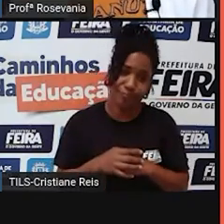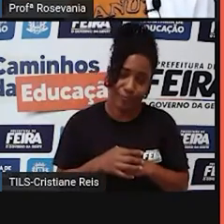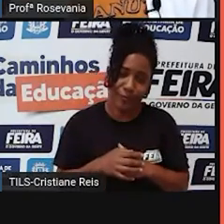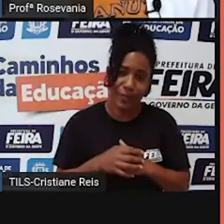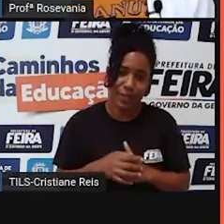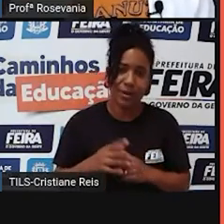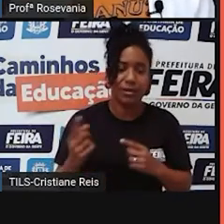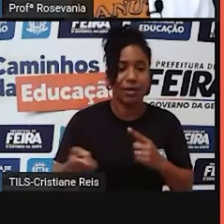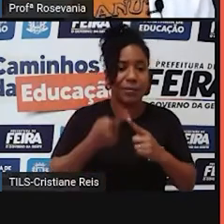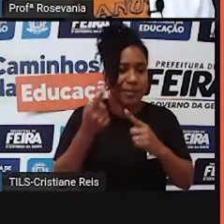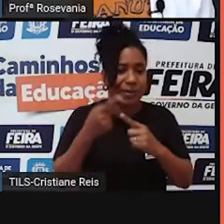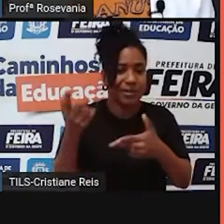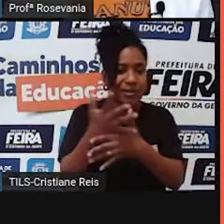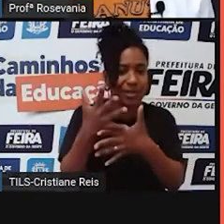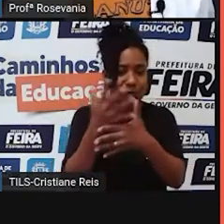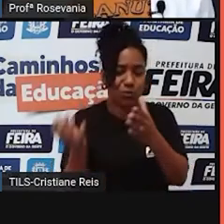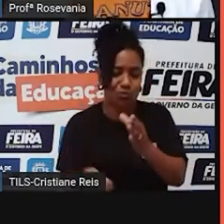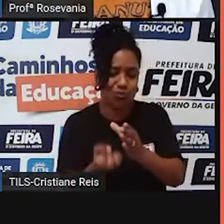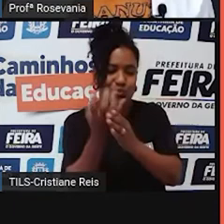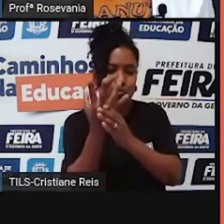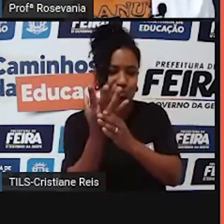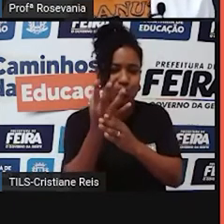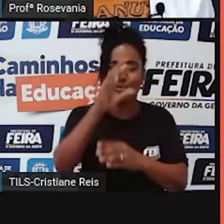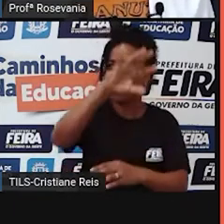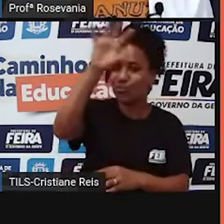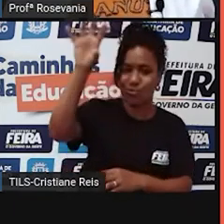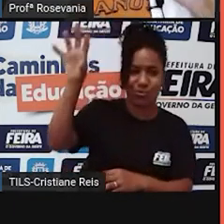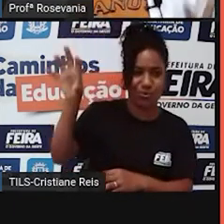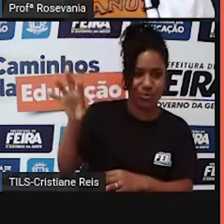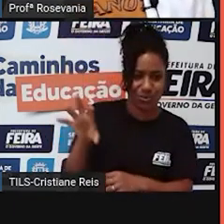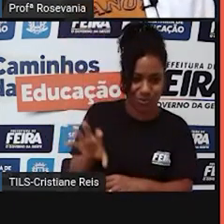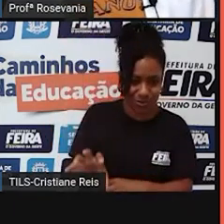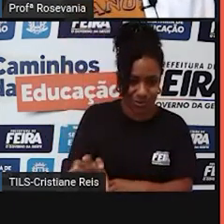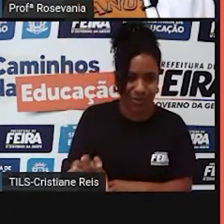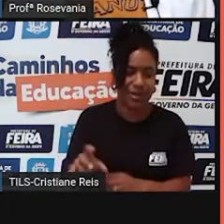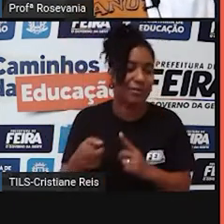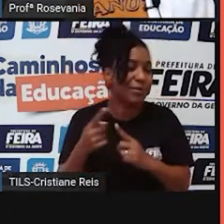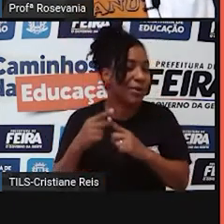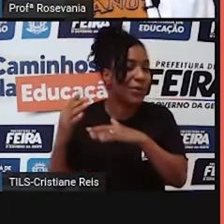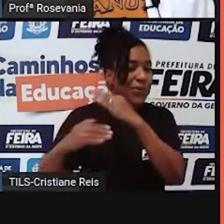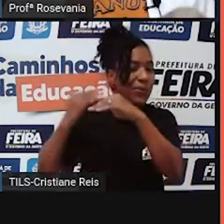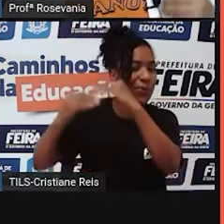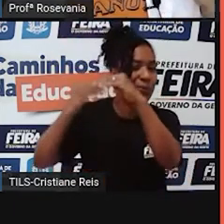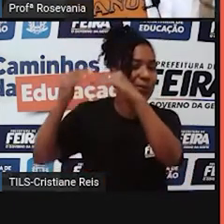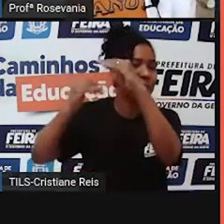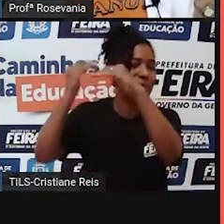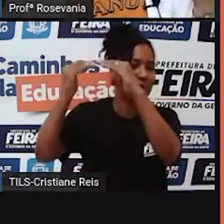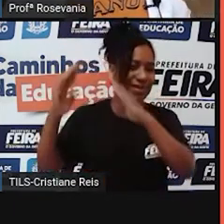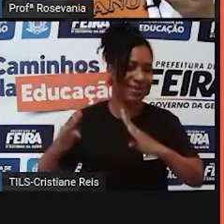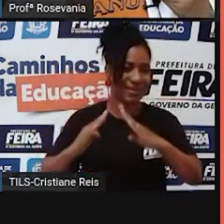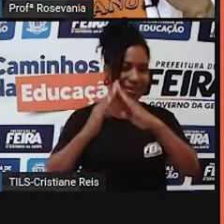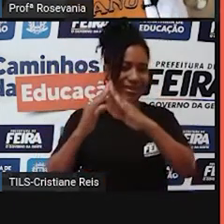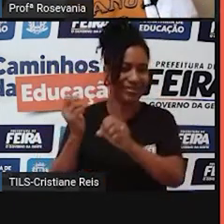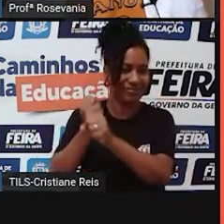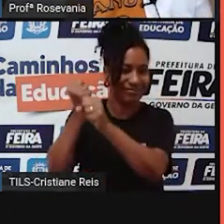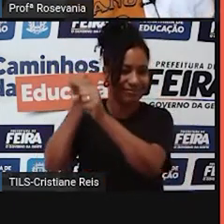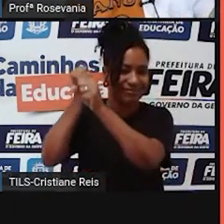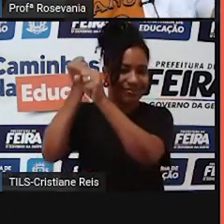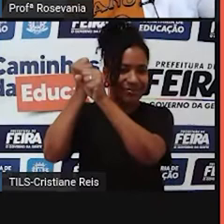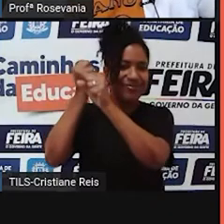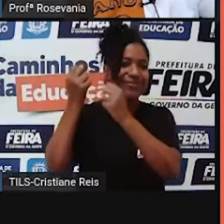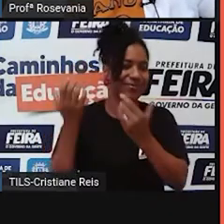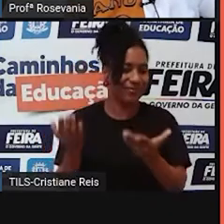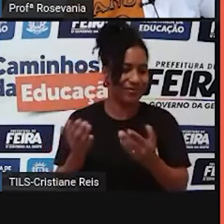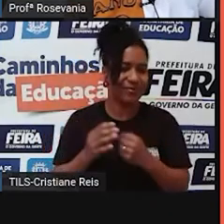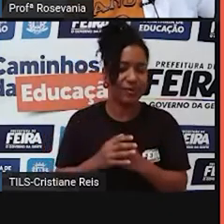cidades que foram se formando, também as primeiras que se desenvolveram, também as primeiras, né, que tiveram um,